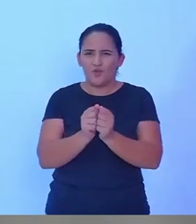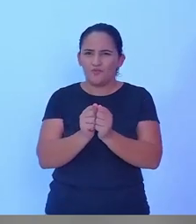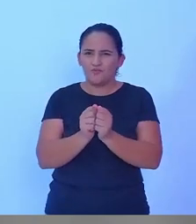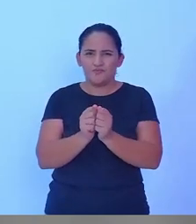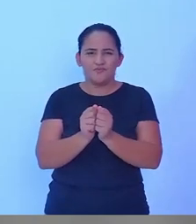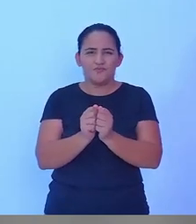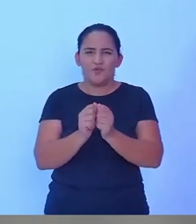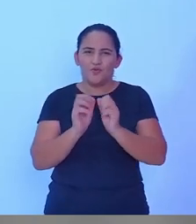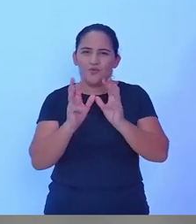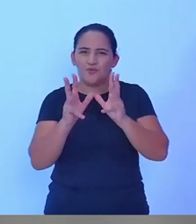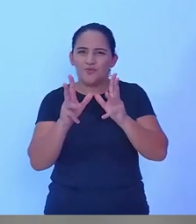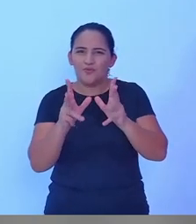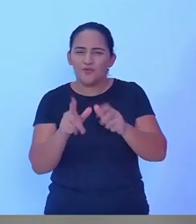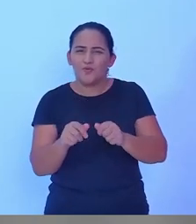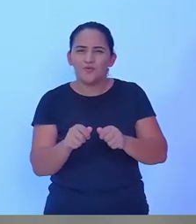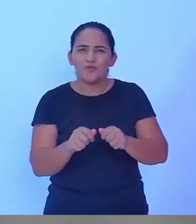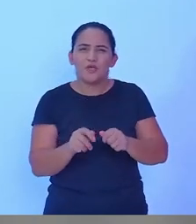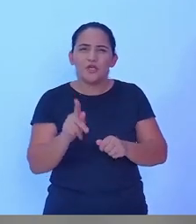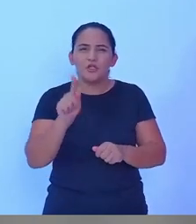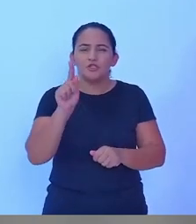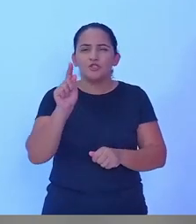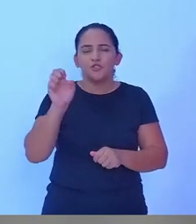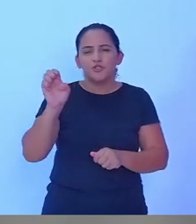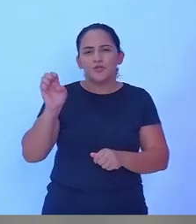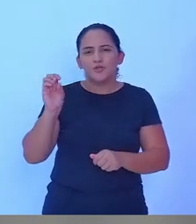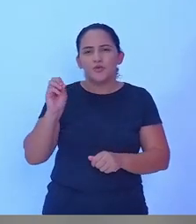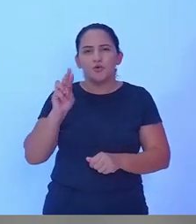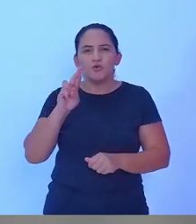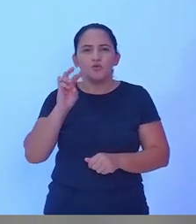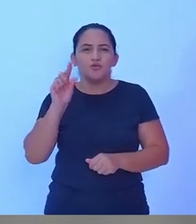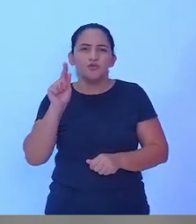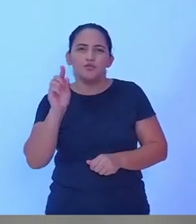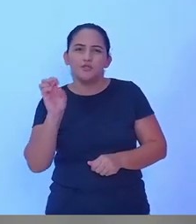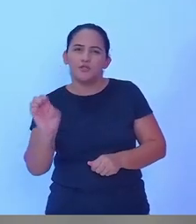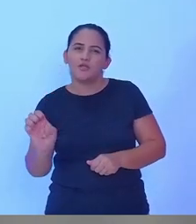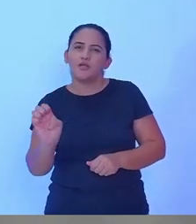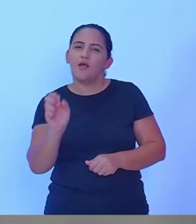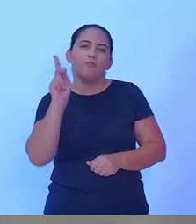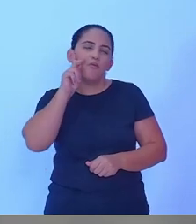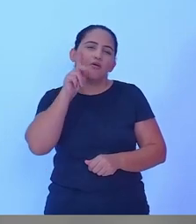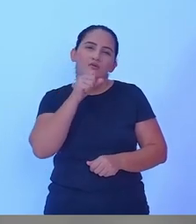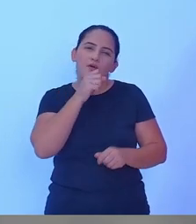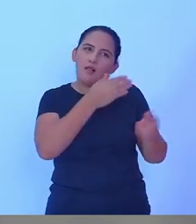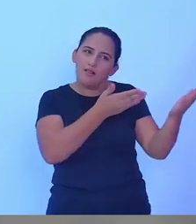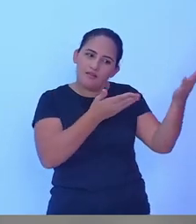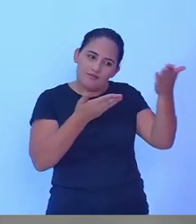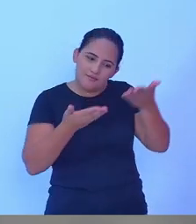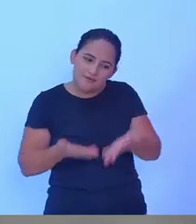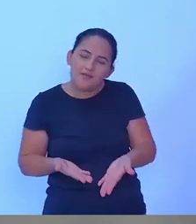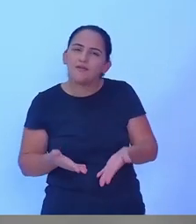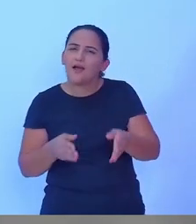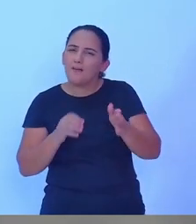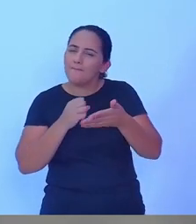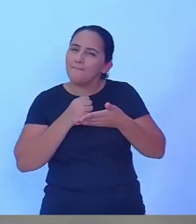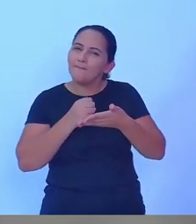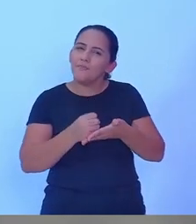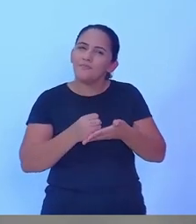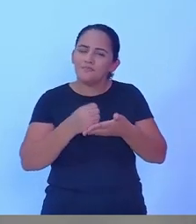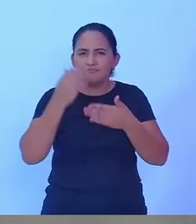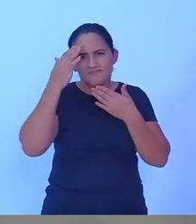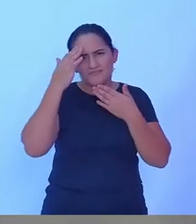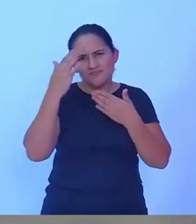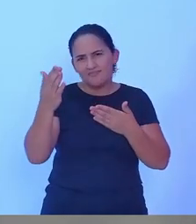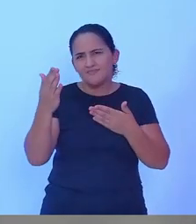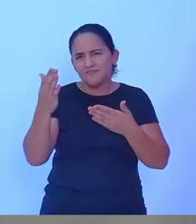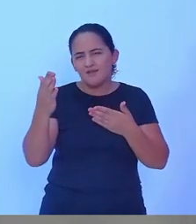fenomenal lá na cidade Porto Velho da TV do povo e nós só podemos agradecer eu sinceramente